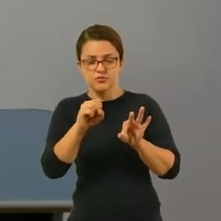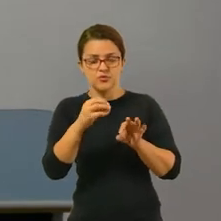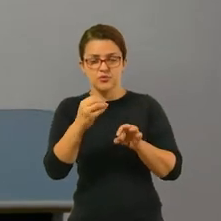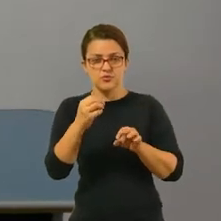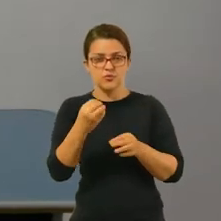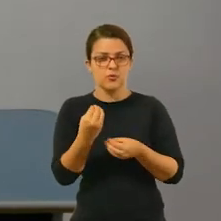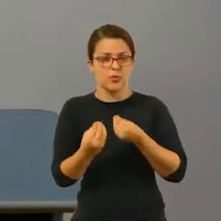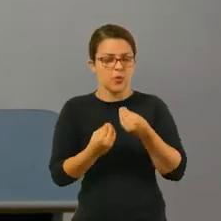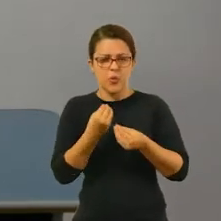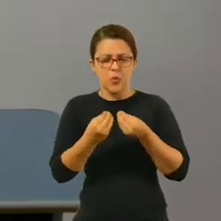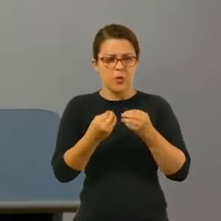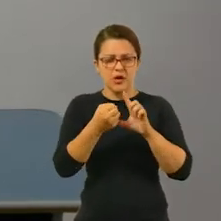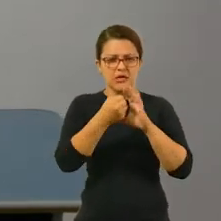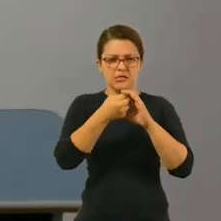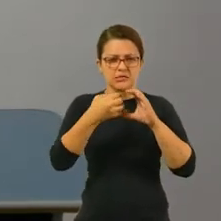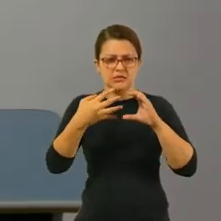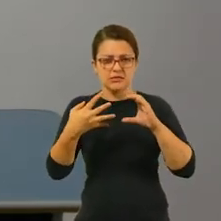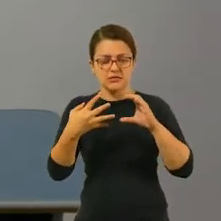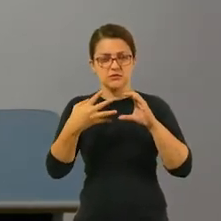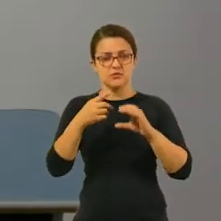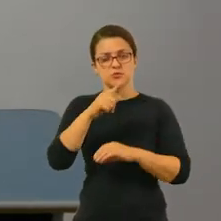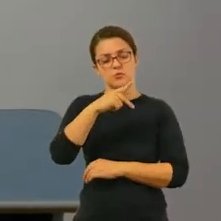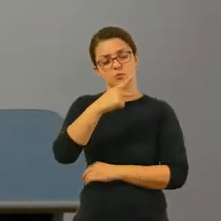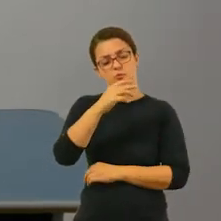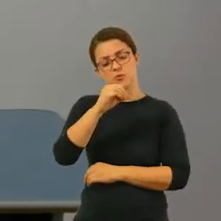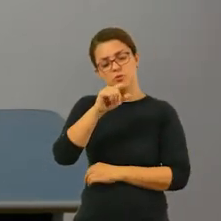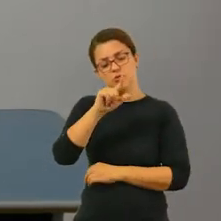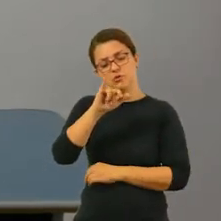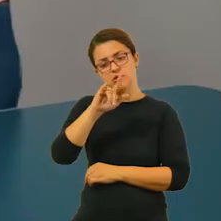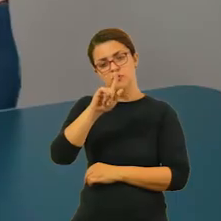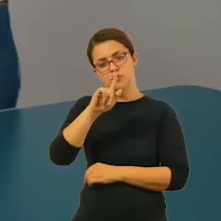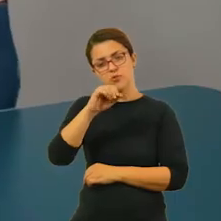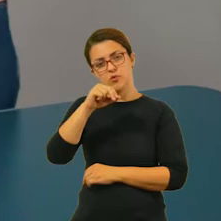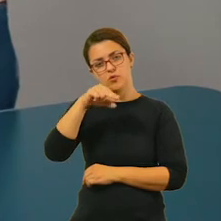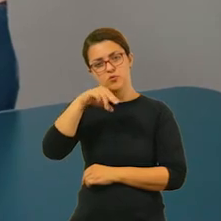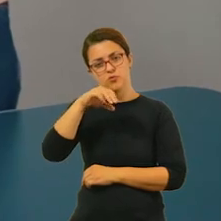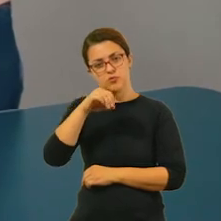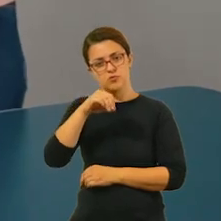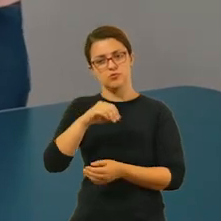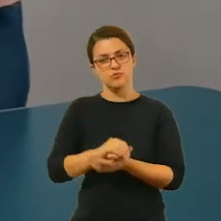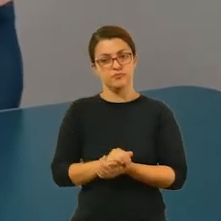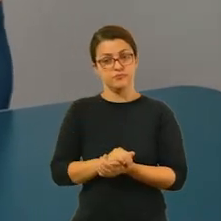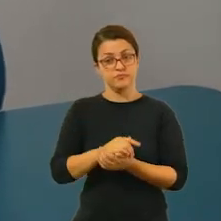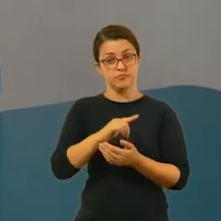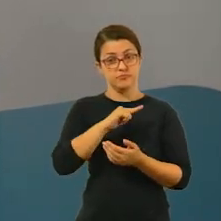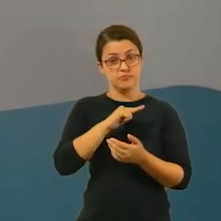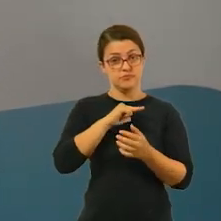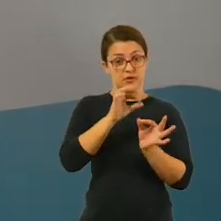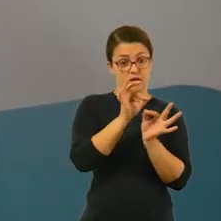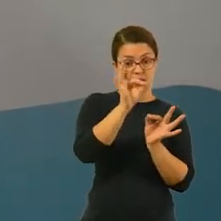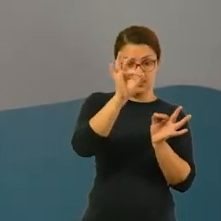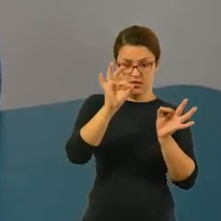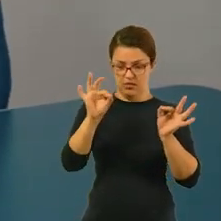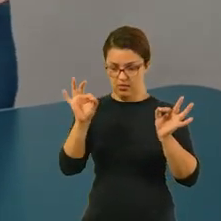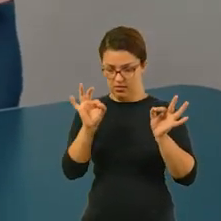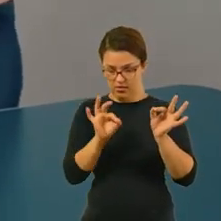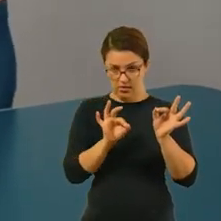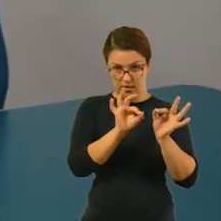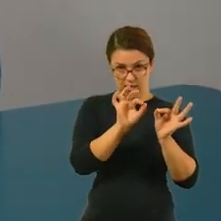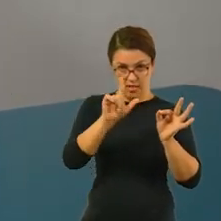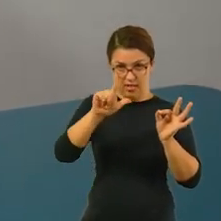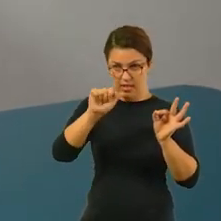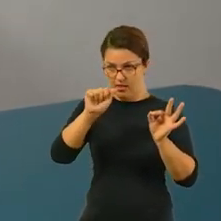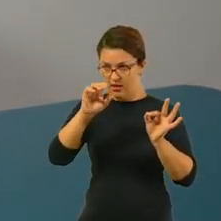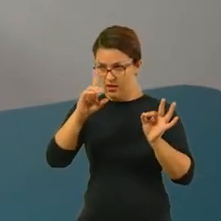Vamos ver agora as características de um polígono. O polígono tem lados, então nós